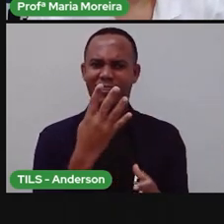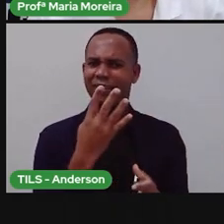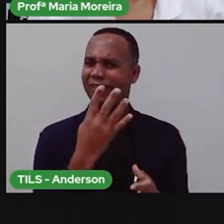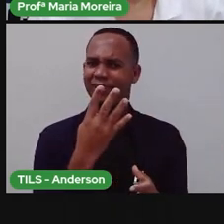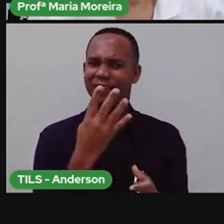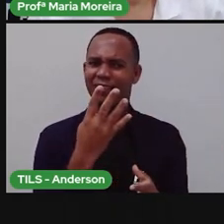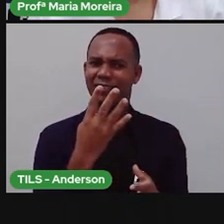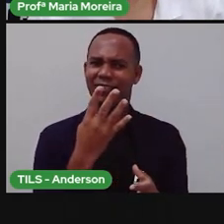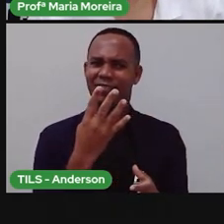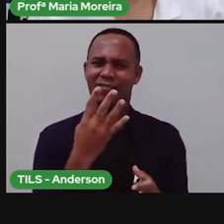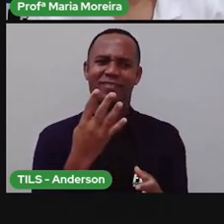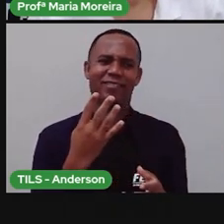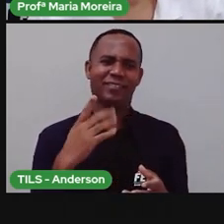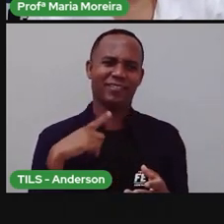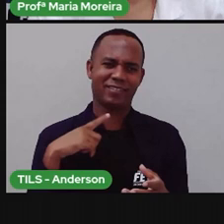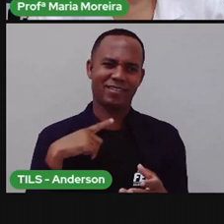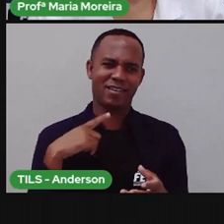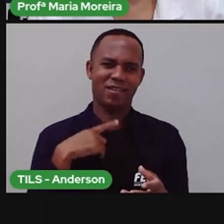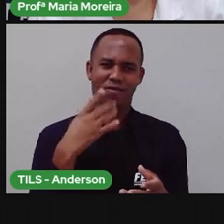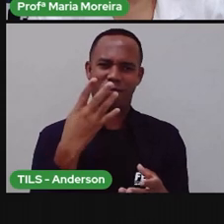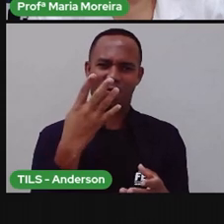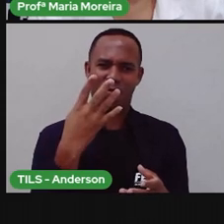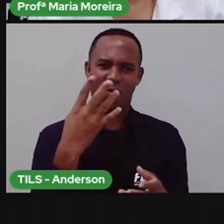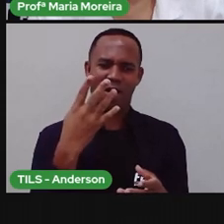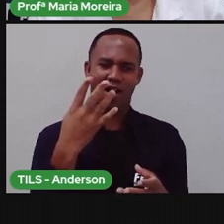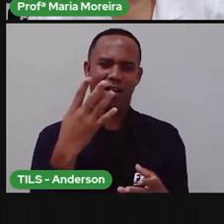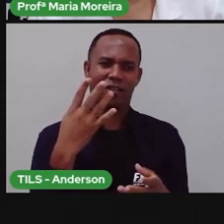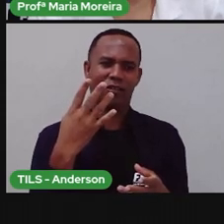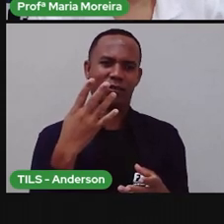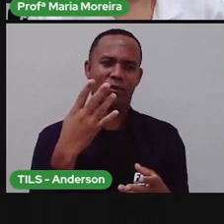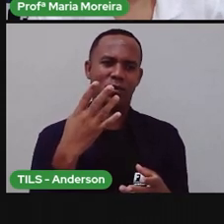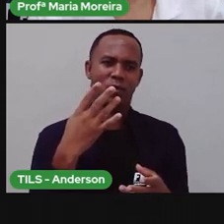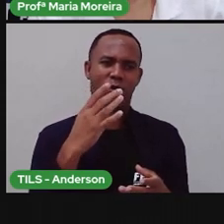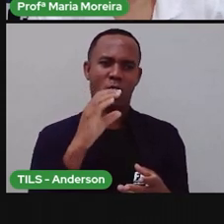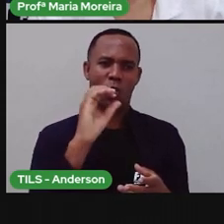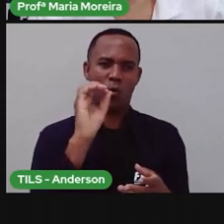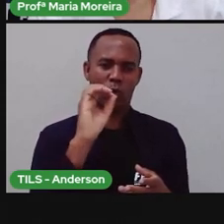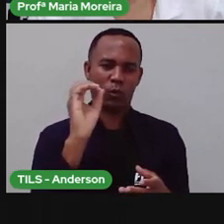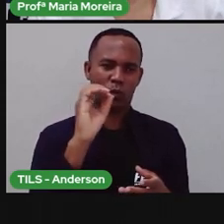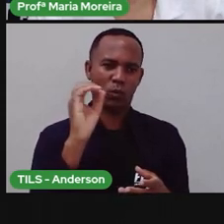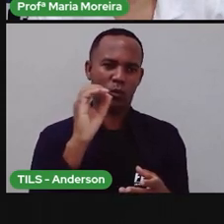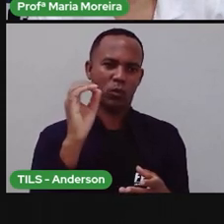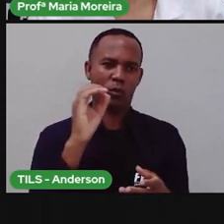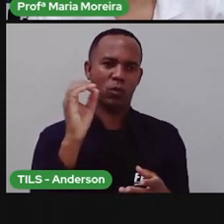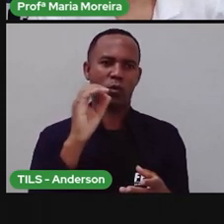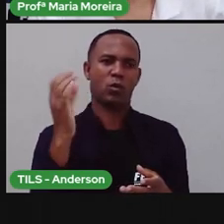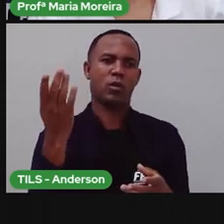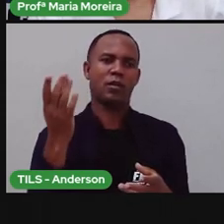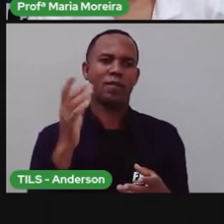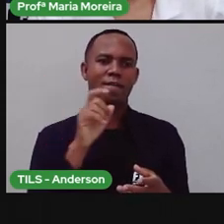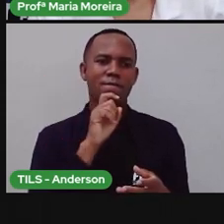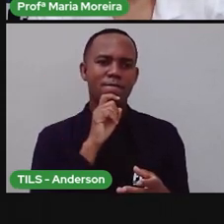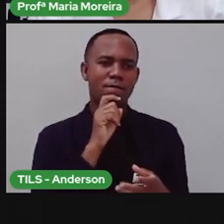Quatro. Quatro. Quatro estações. Quais são elas? Outono, né?